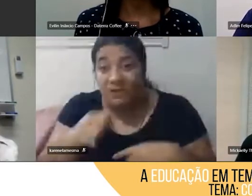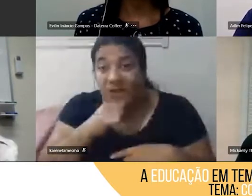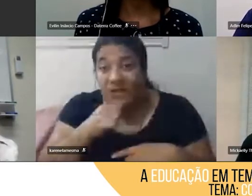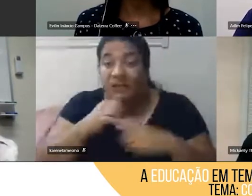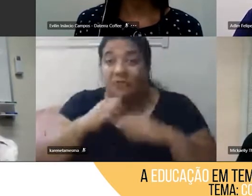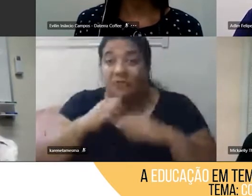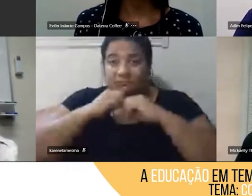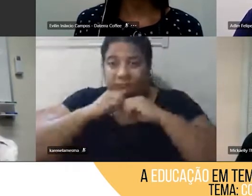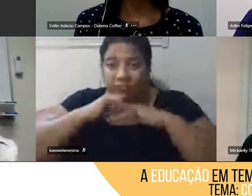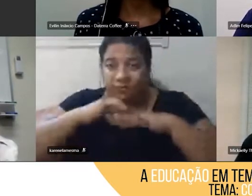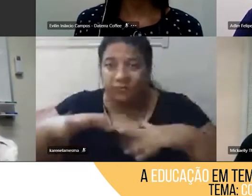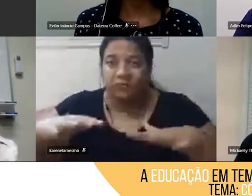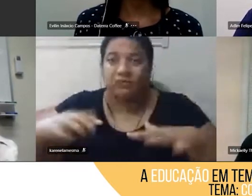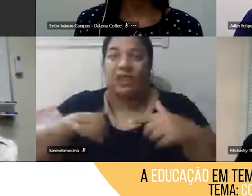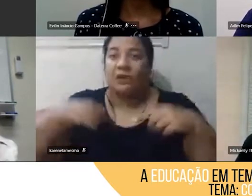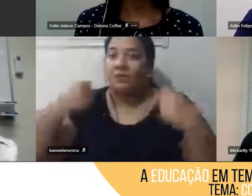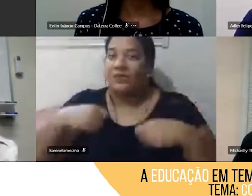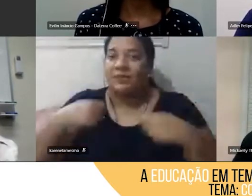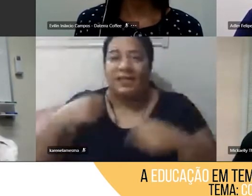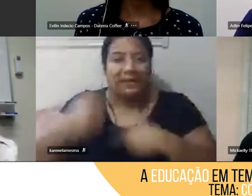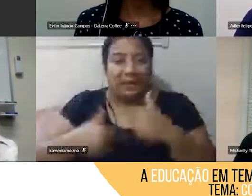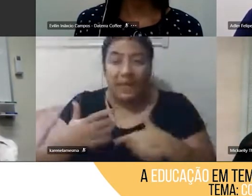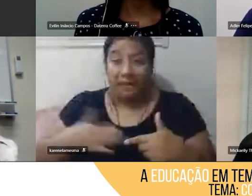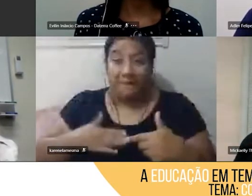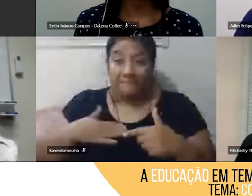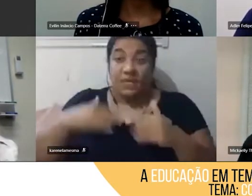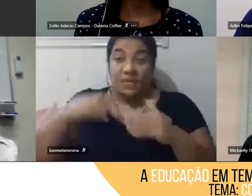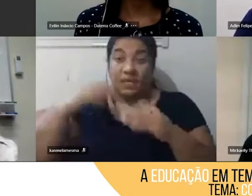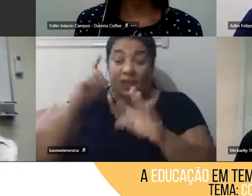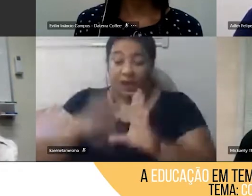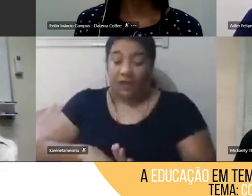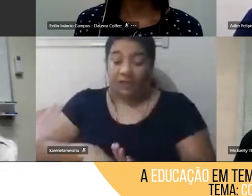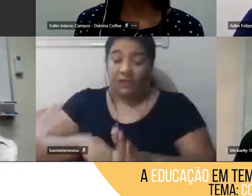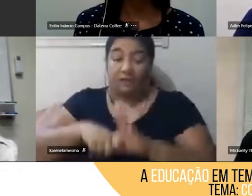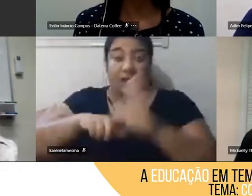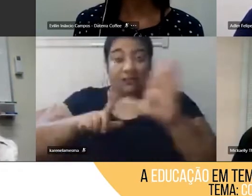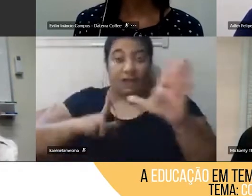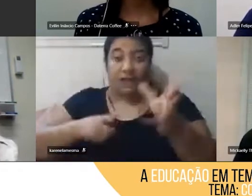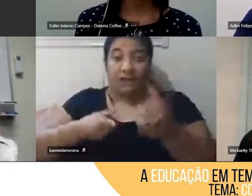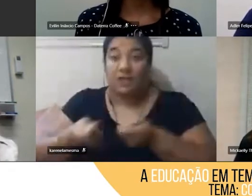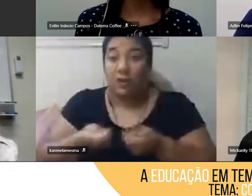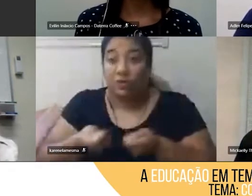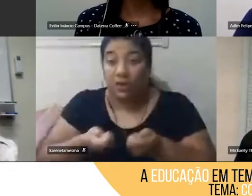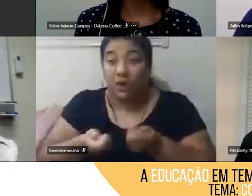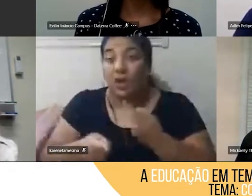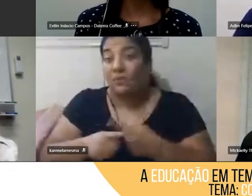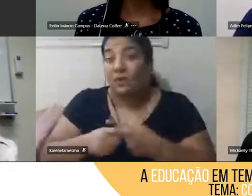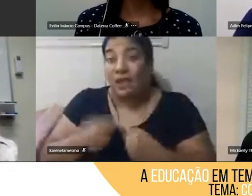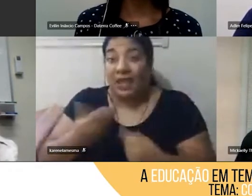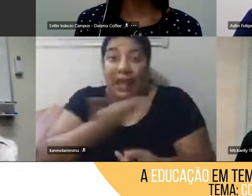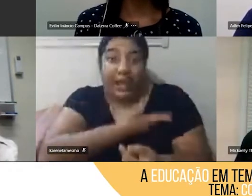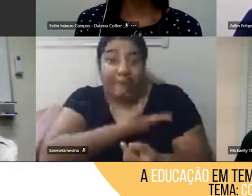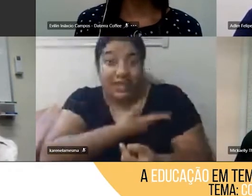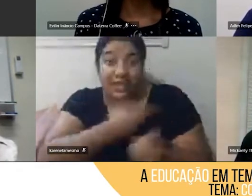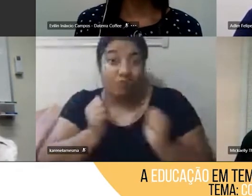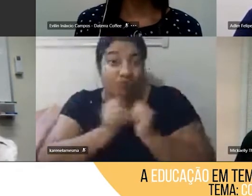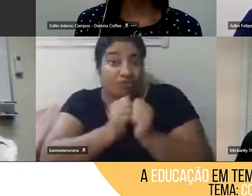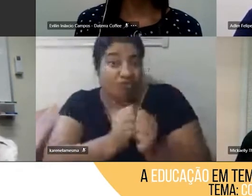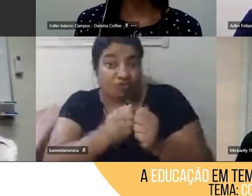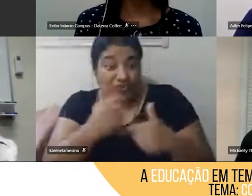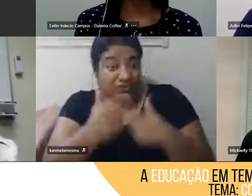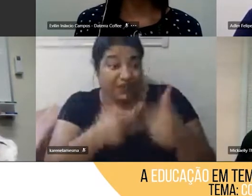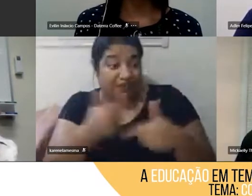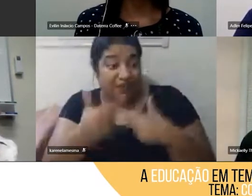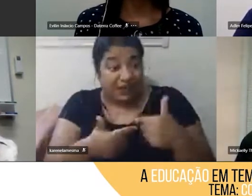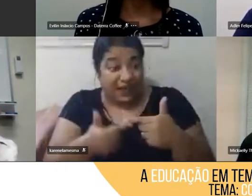super a minha autonomia, o meu autocontrole, já que eu tinha que trabalhar com os meus amigos, porque a gente tinha que repassar tudo aquilo que a gente